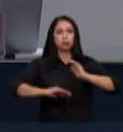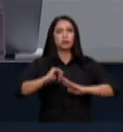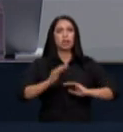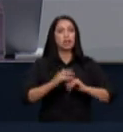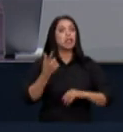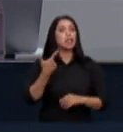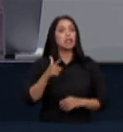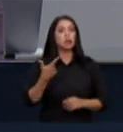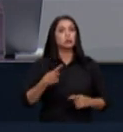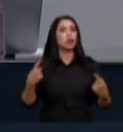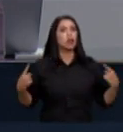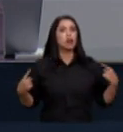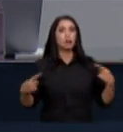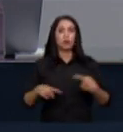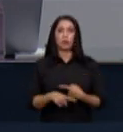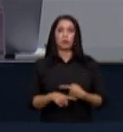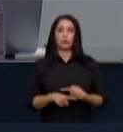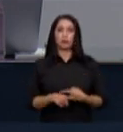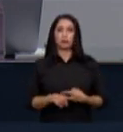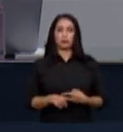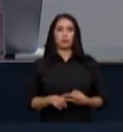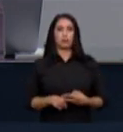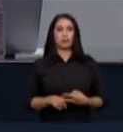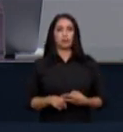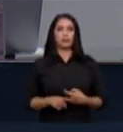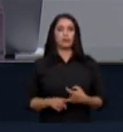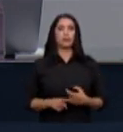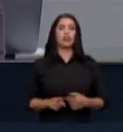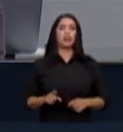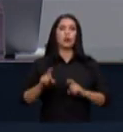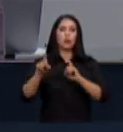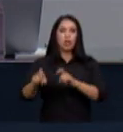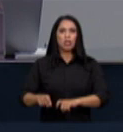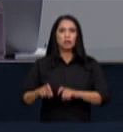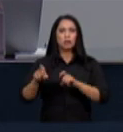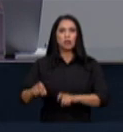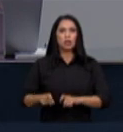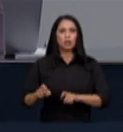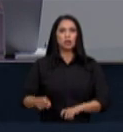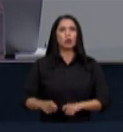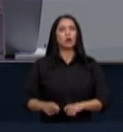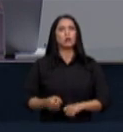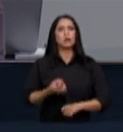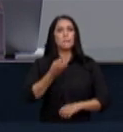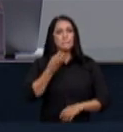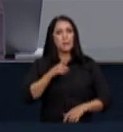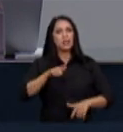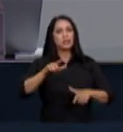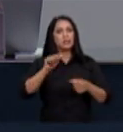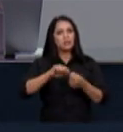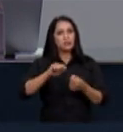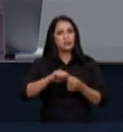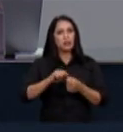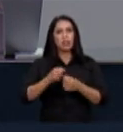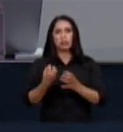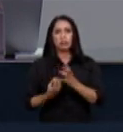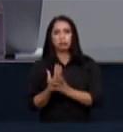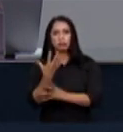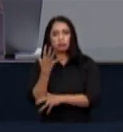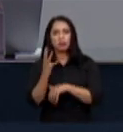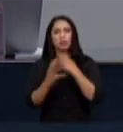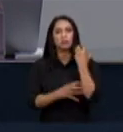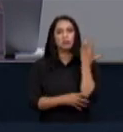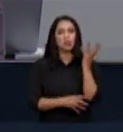incompatibilidade entre um agronegócio bem gerido e a preservação ambiental e da floresta